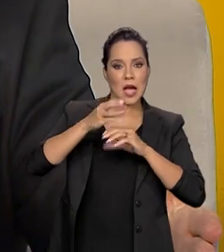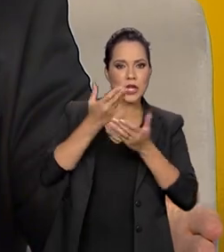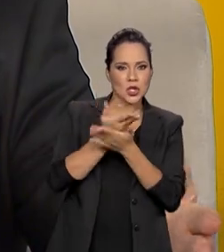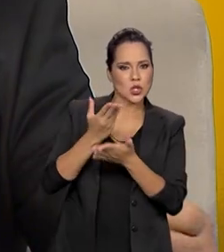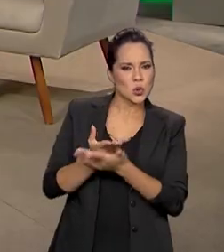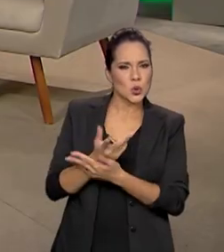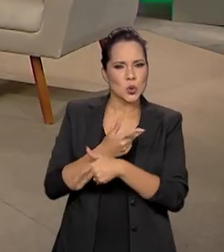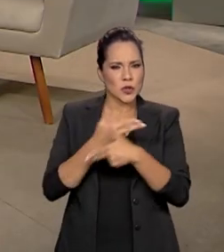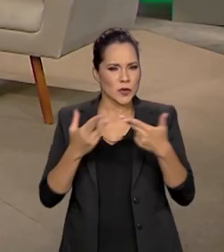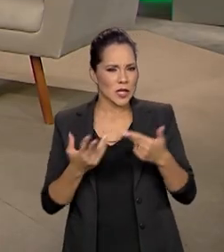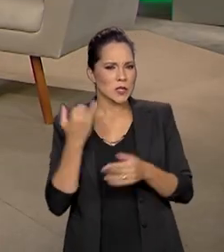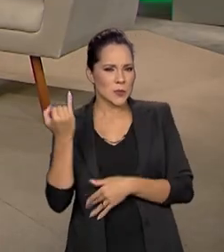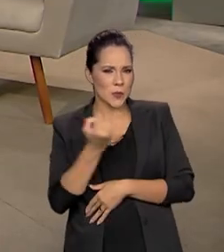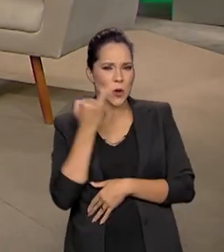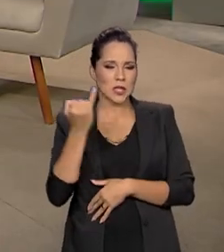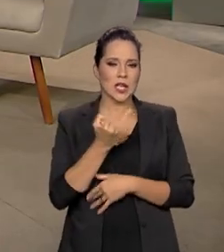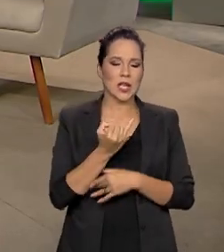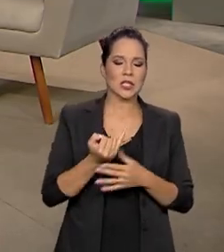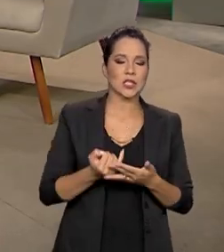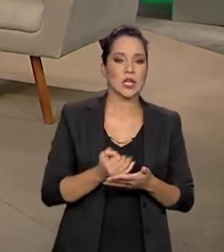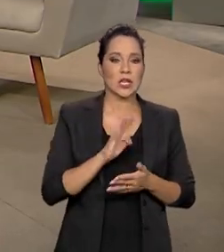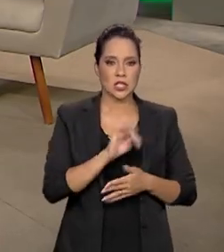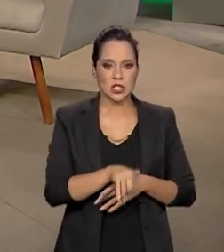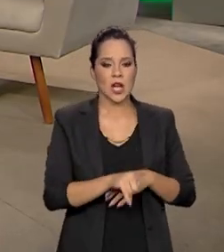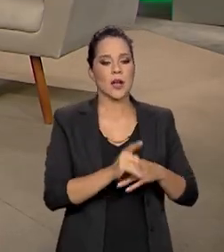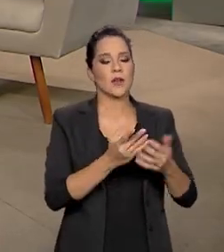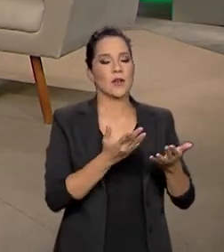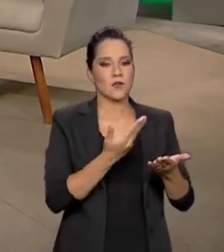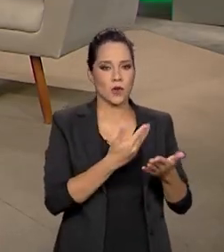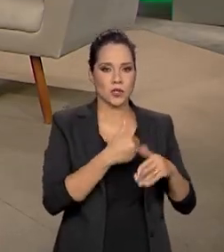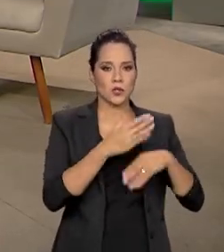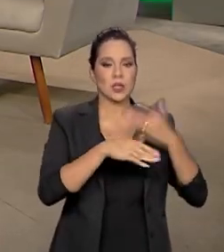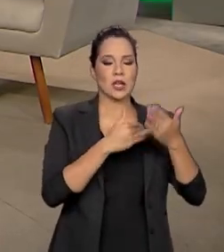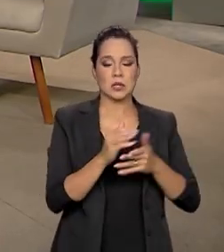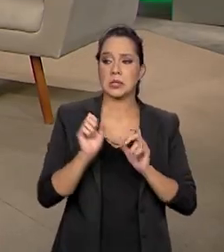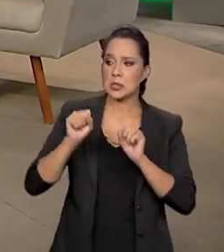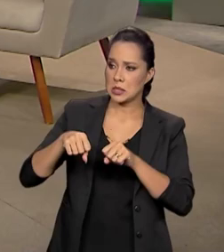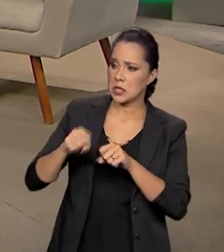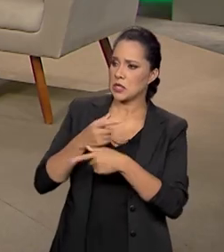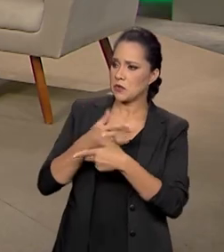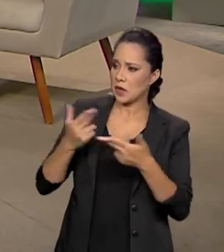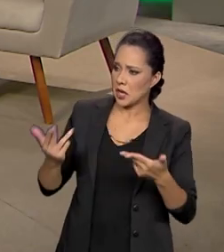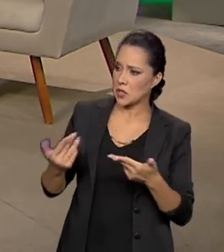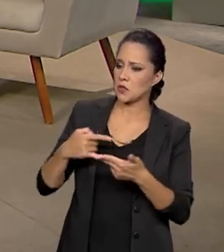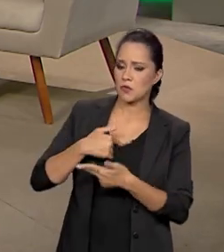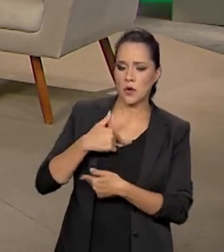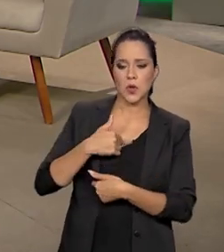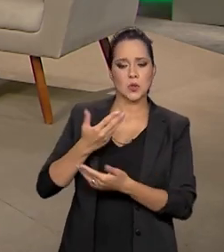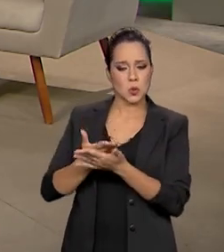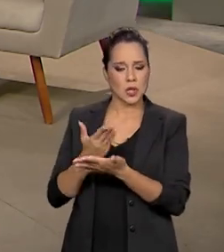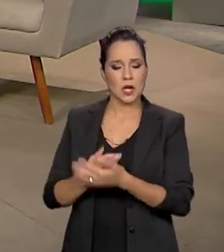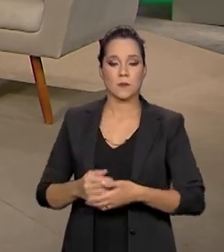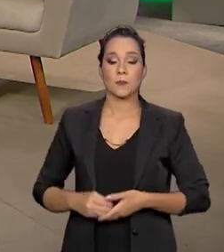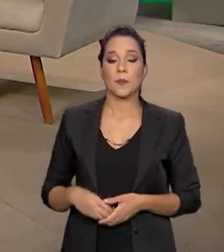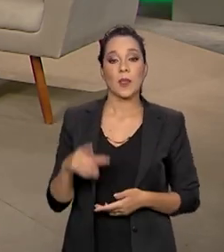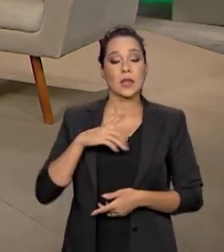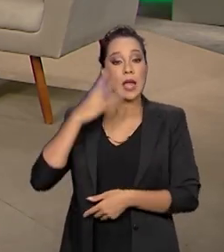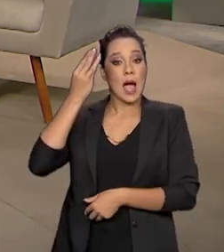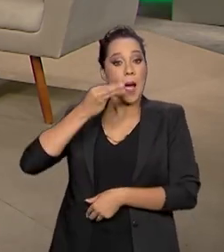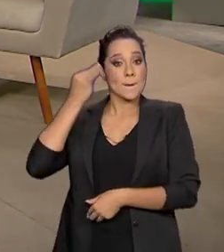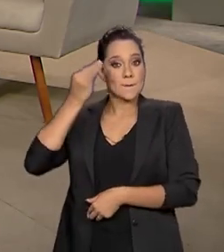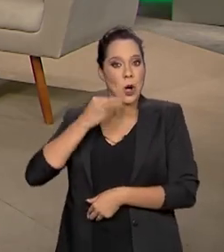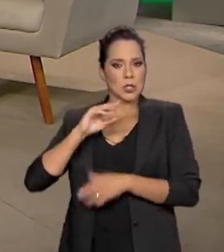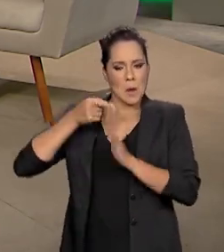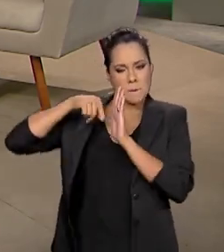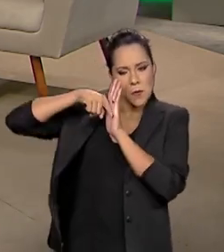Antártico. importantíssimos sobre o bloco na camada de ozônio, foram desenvolvidos ali no Pro Antártico. ozônio. A gente tem aquelas amostras